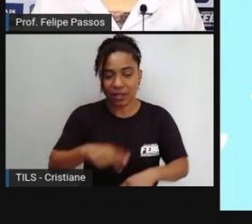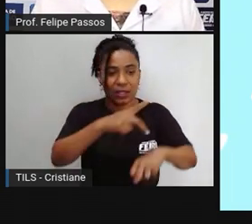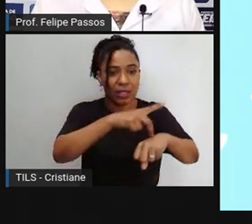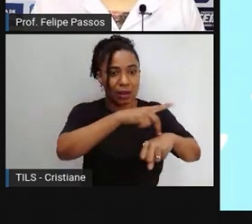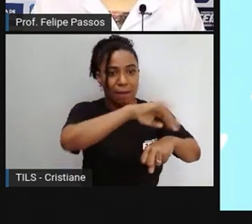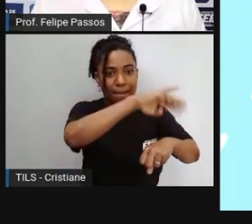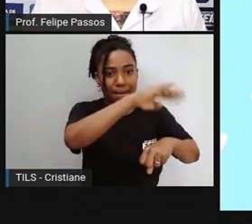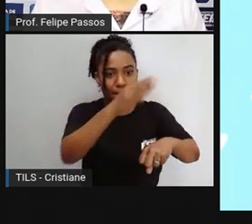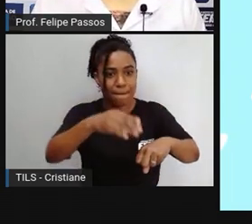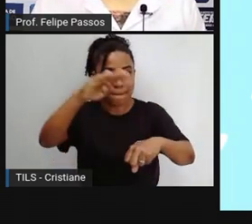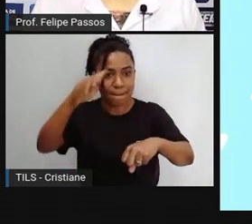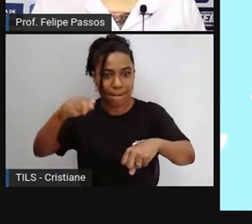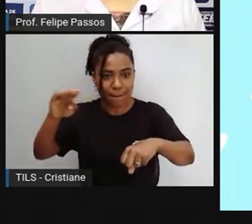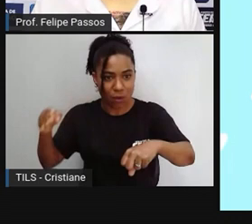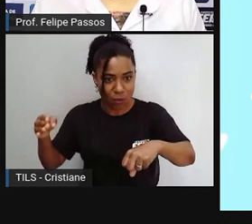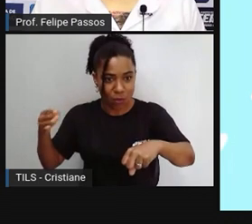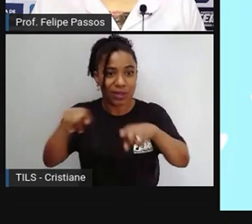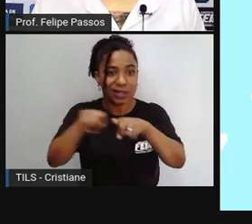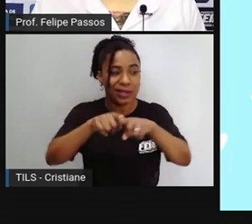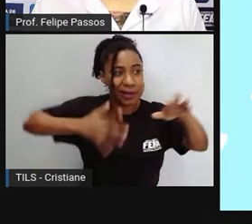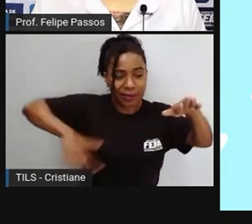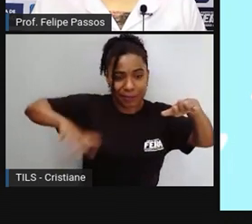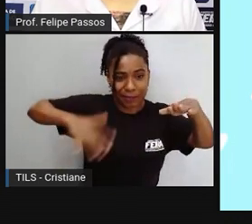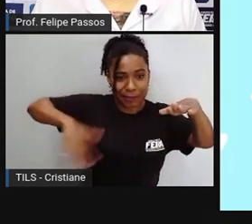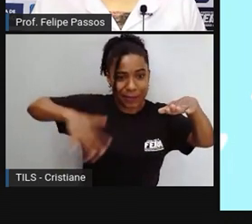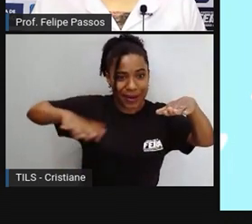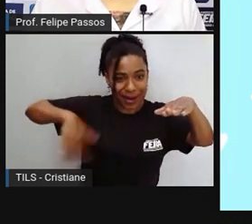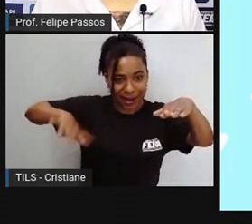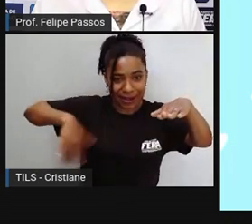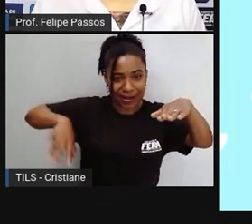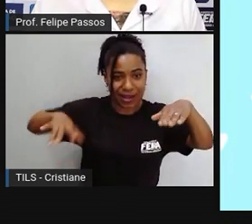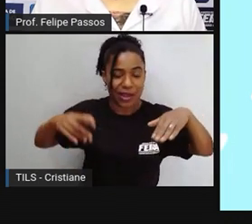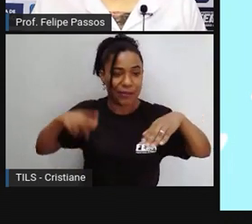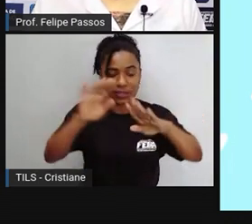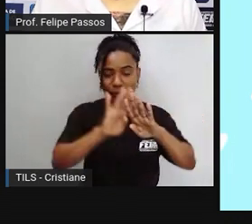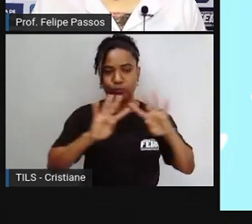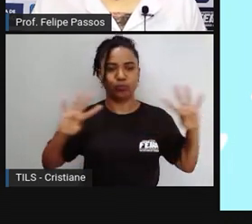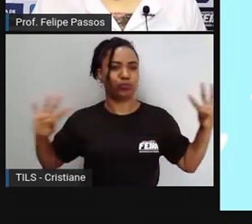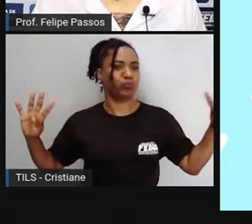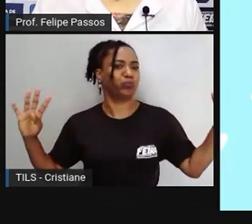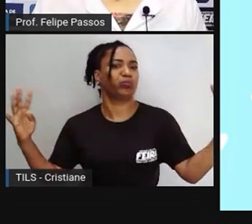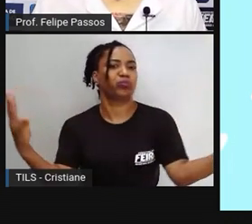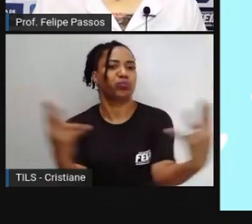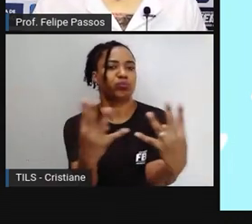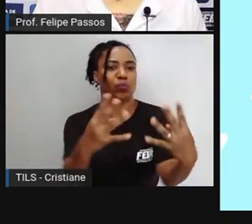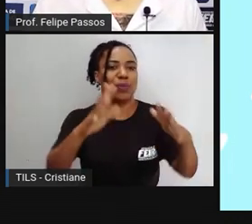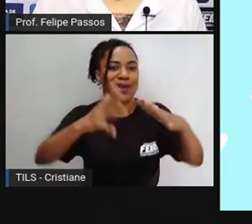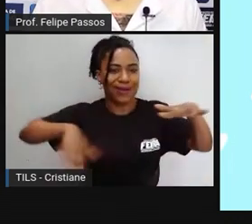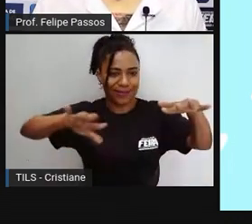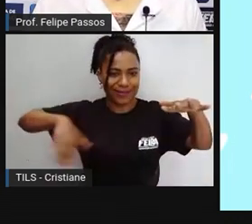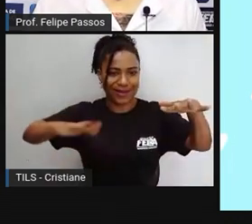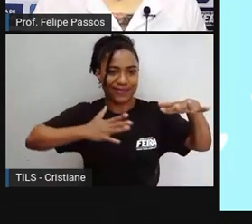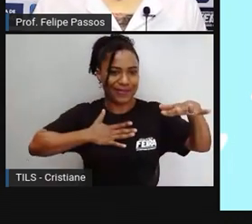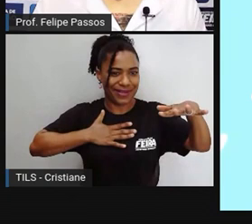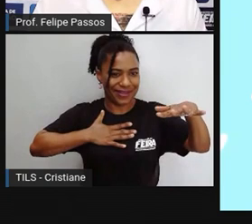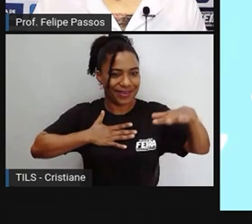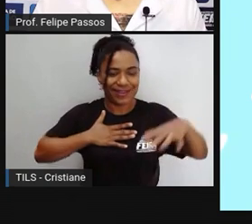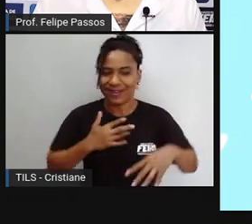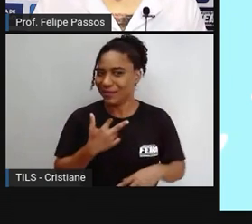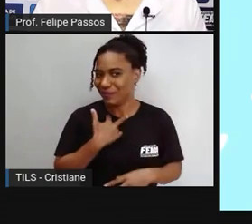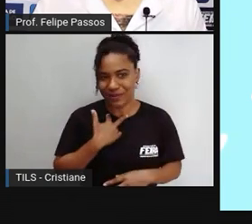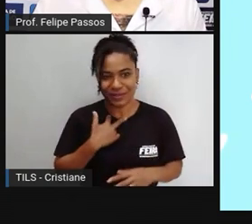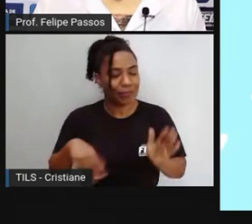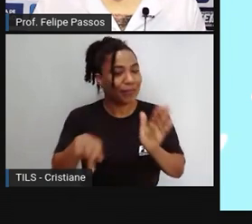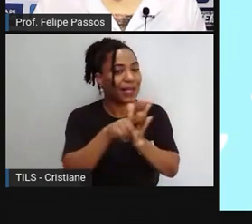uma área de floresta. Isso é de propriedade do povo da União.